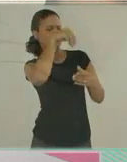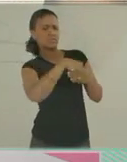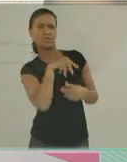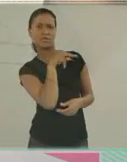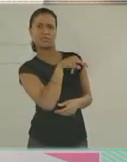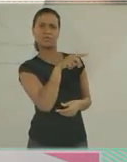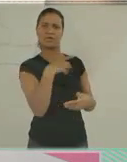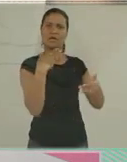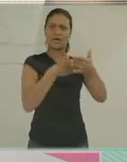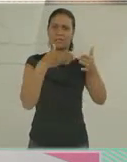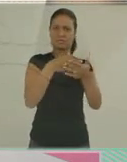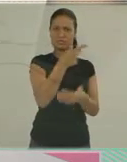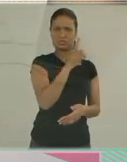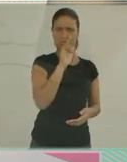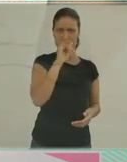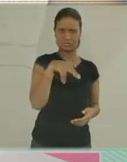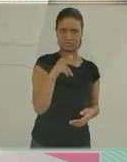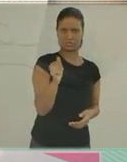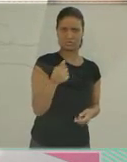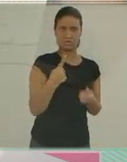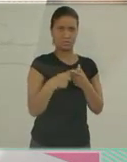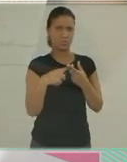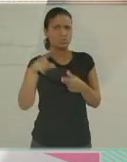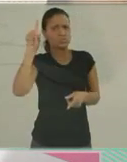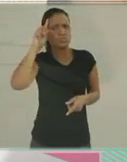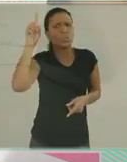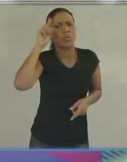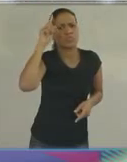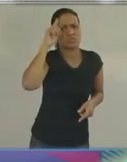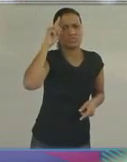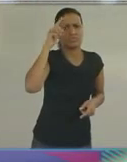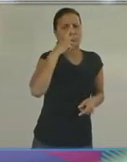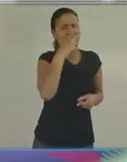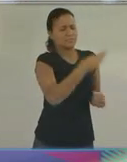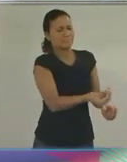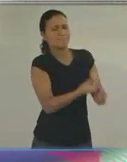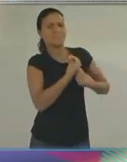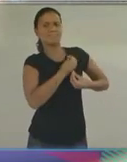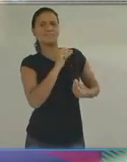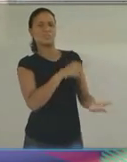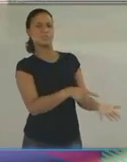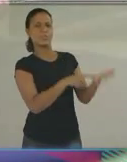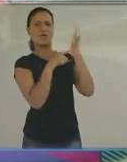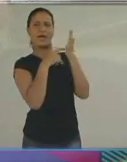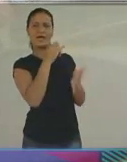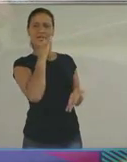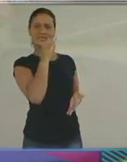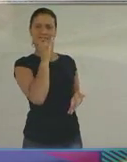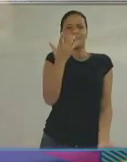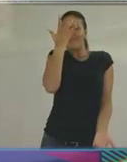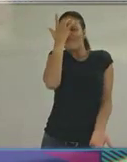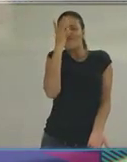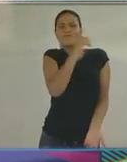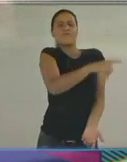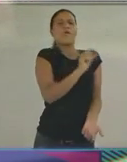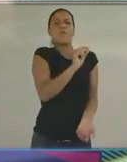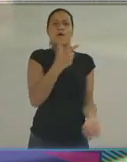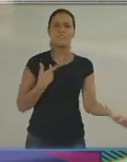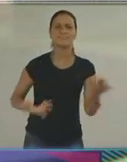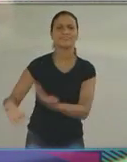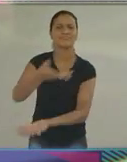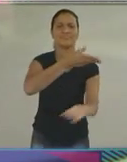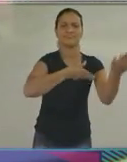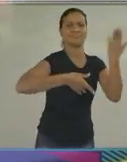Principalmente em função da dimensão, assim, vamos, da limitação da Luciana. A